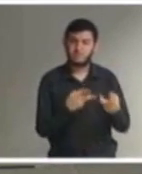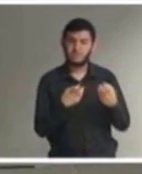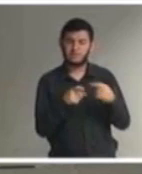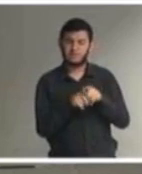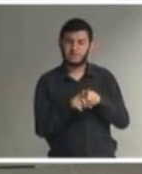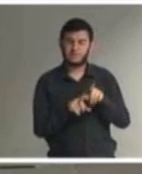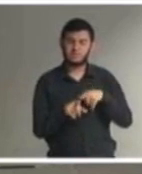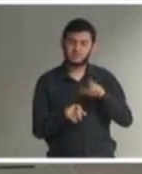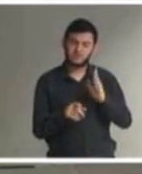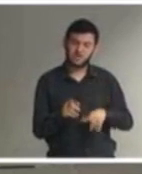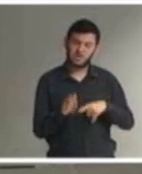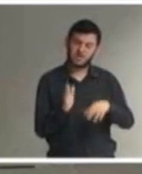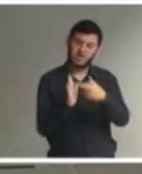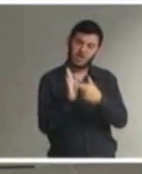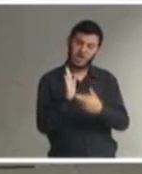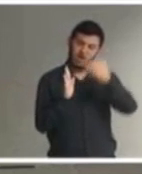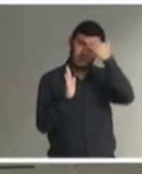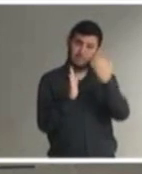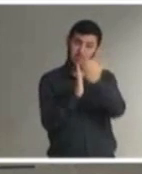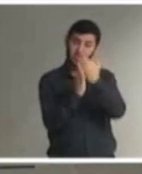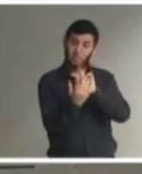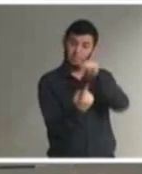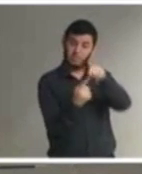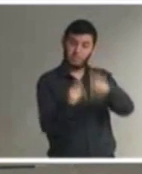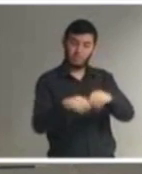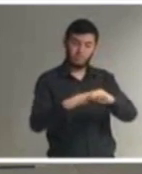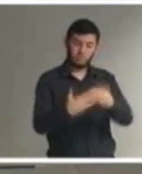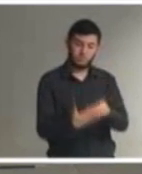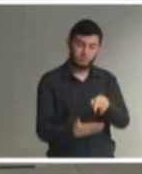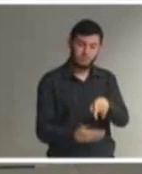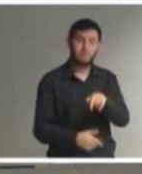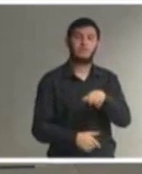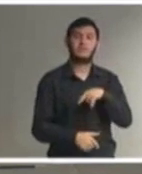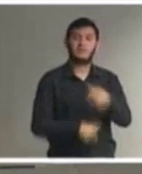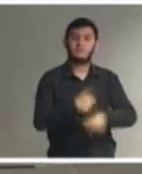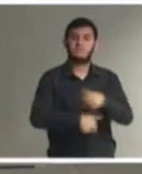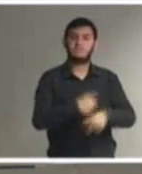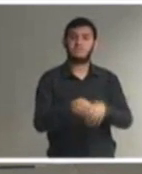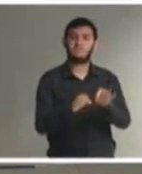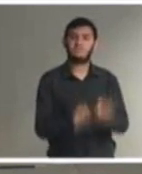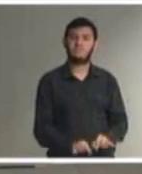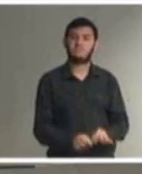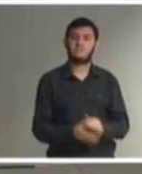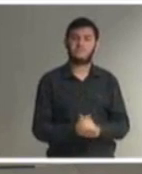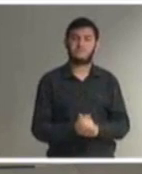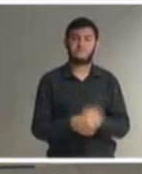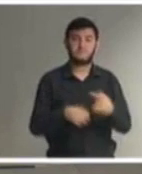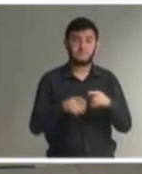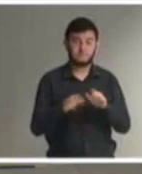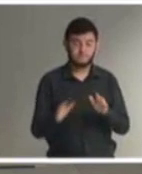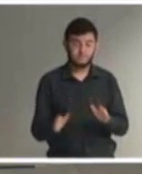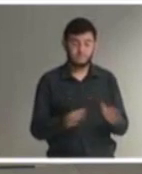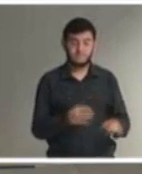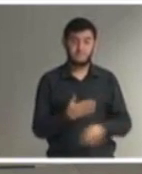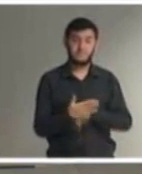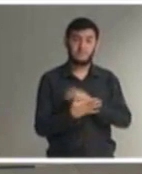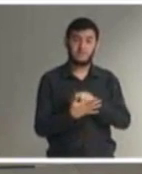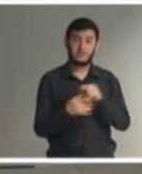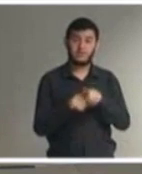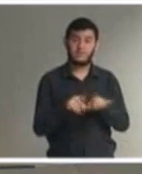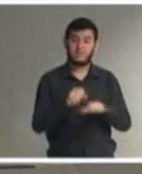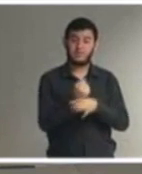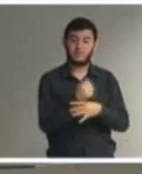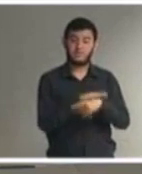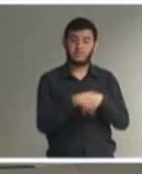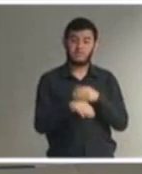exigências legais e normativas para que uma escola possa funcionar a questão da garantia da acessibilidade na